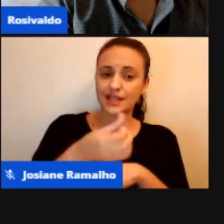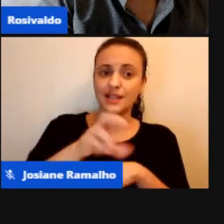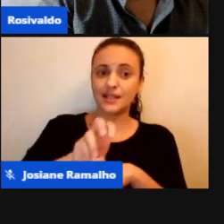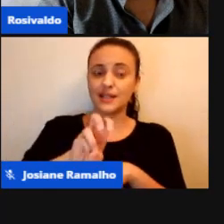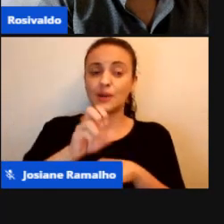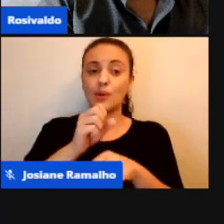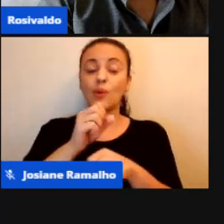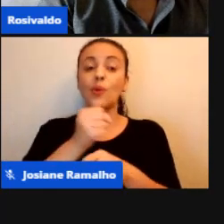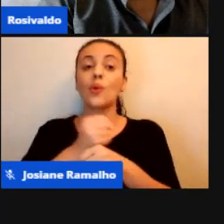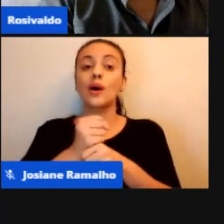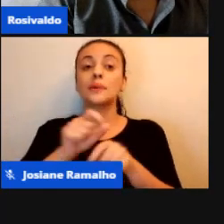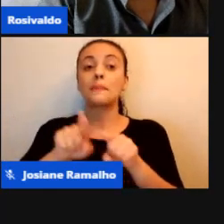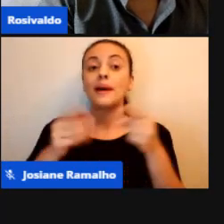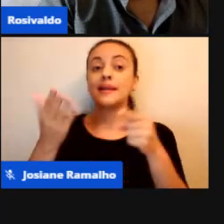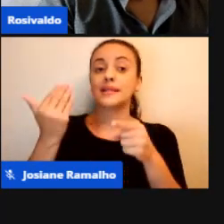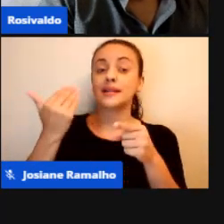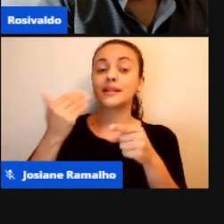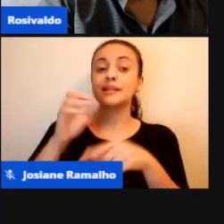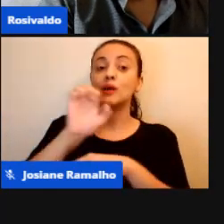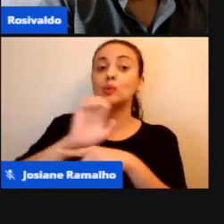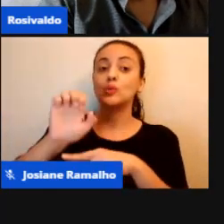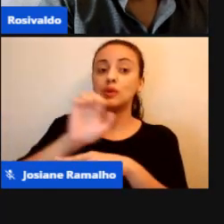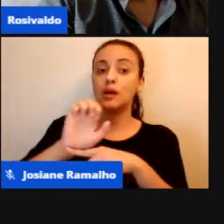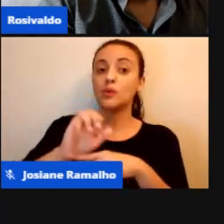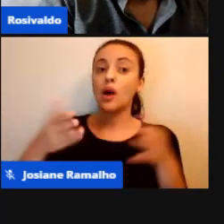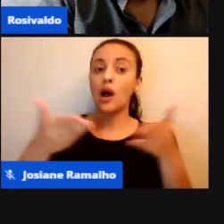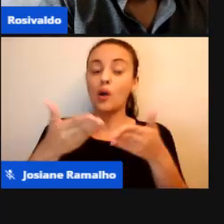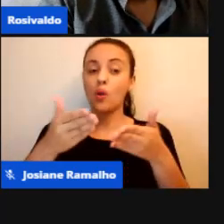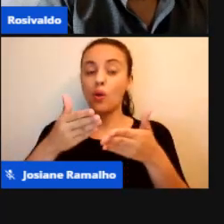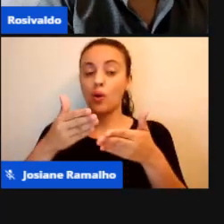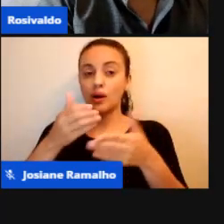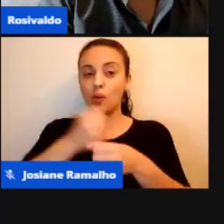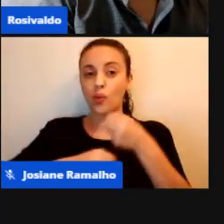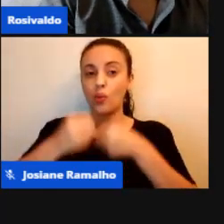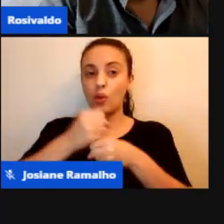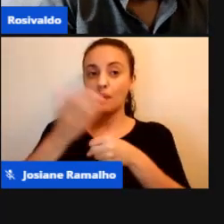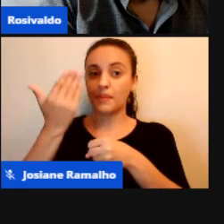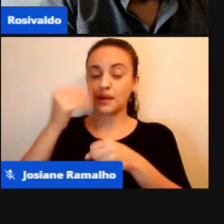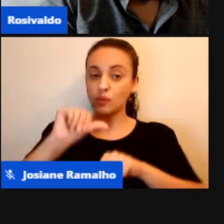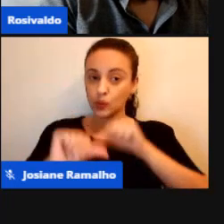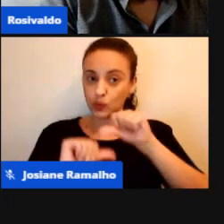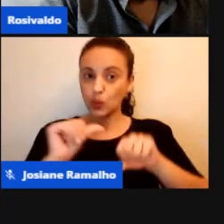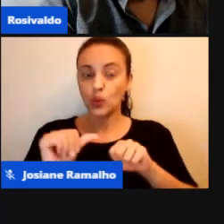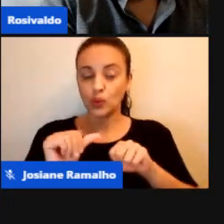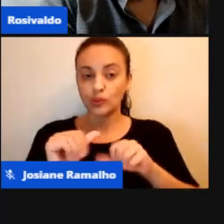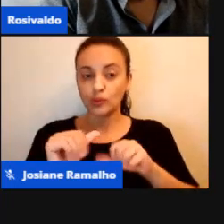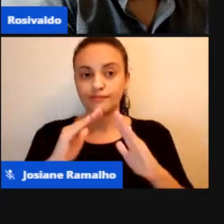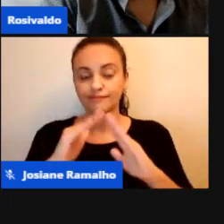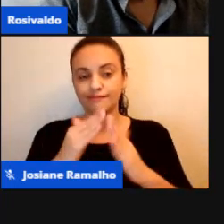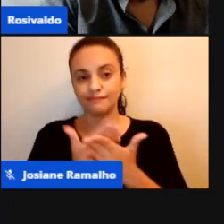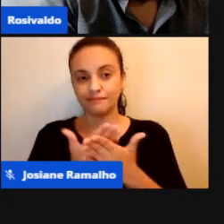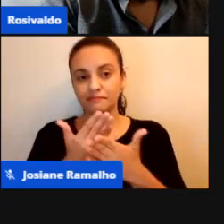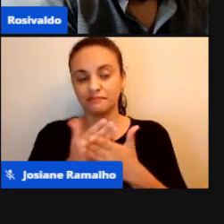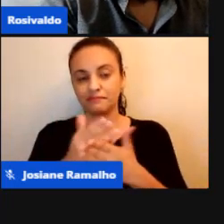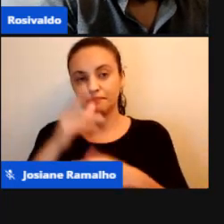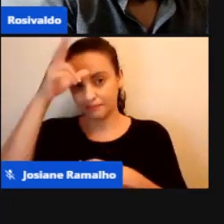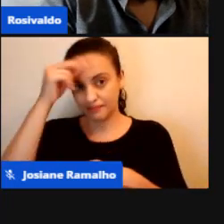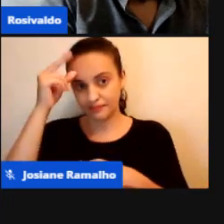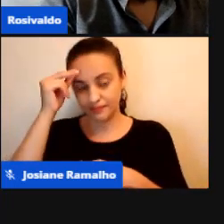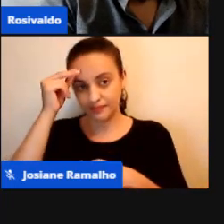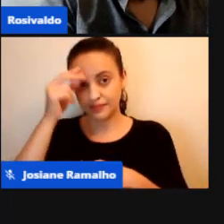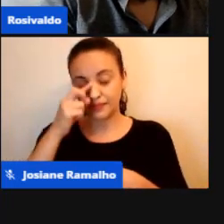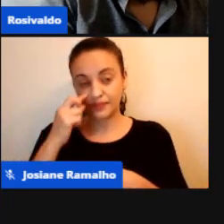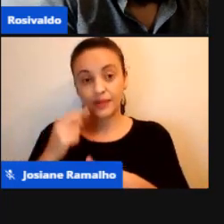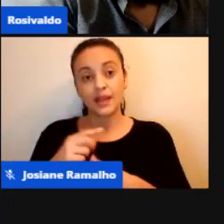atendemos lá o ensino fundamental do primeiro ao quinto. Temos aproximadamente 300 alunos. Somos uma